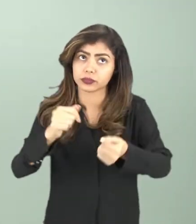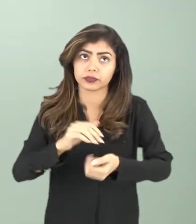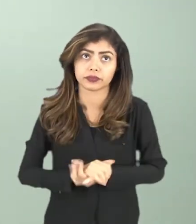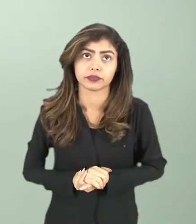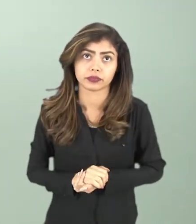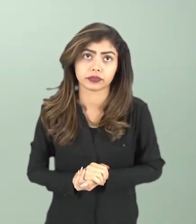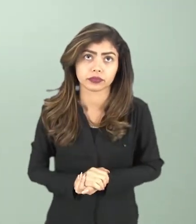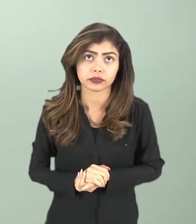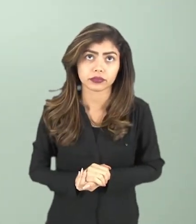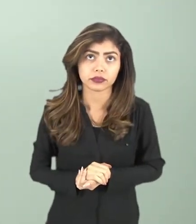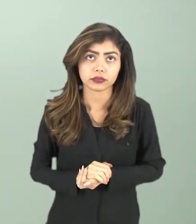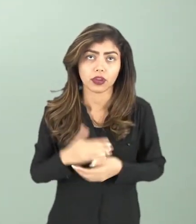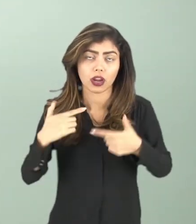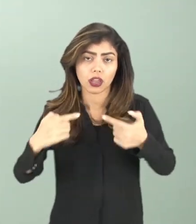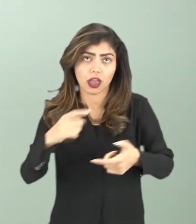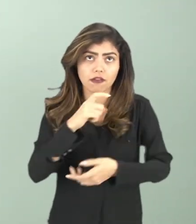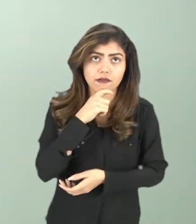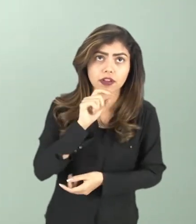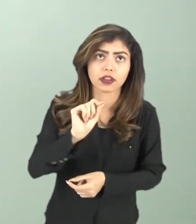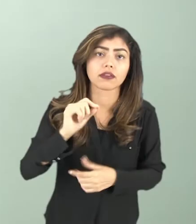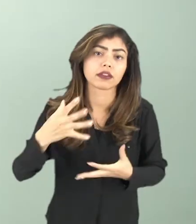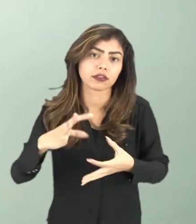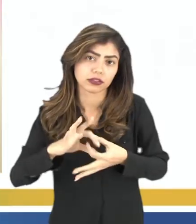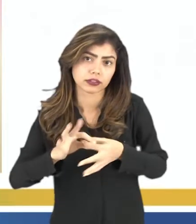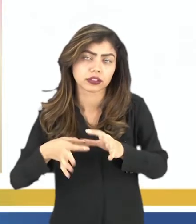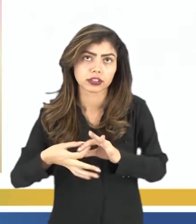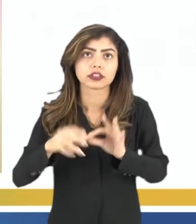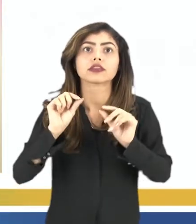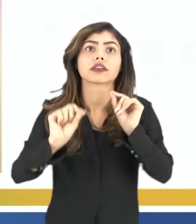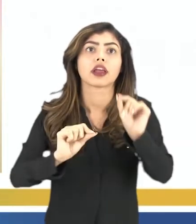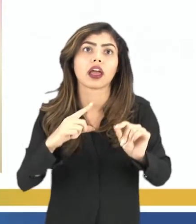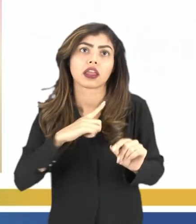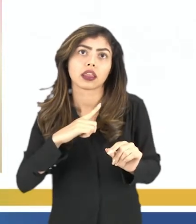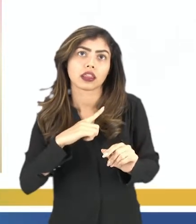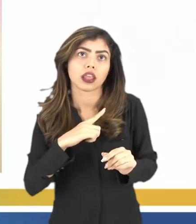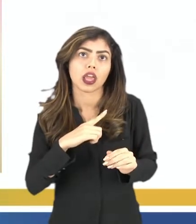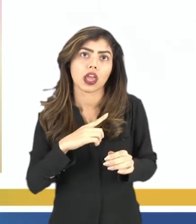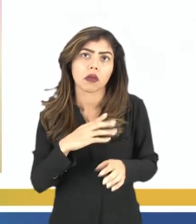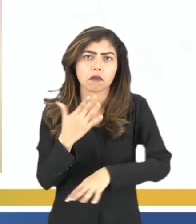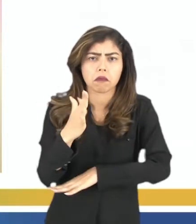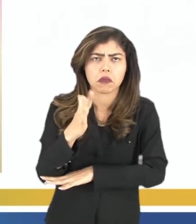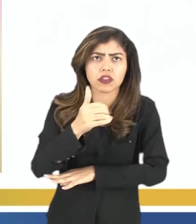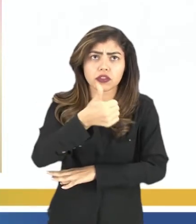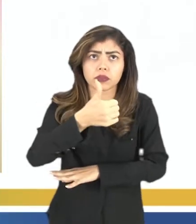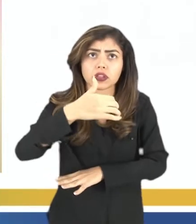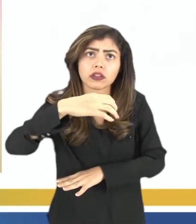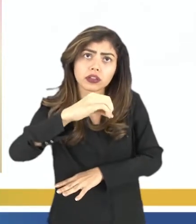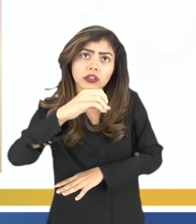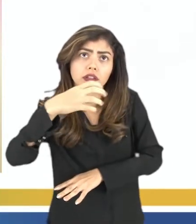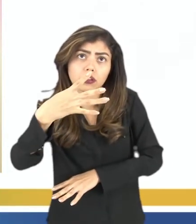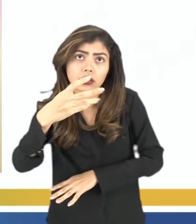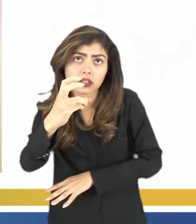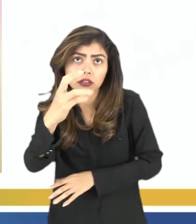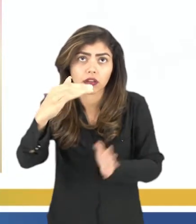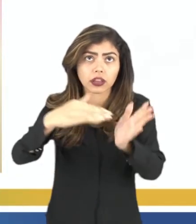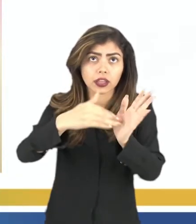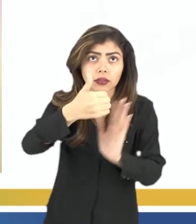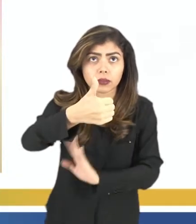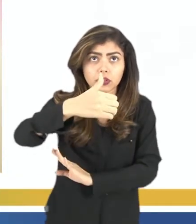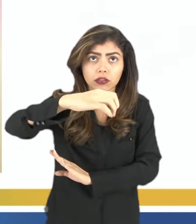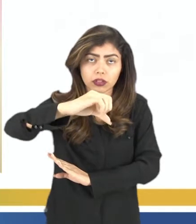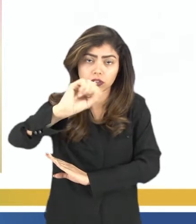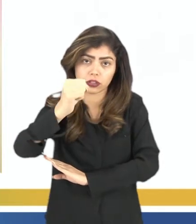E, aí, a gente tem a Guerra Fria, nesse contexto, né? Que, ela tem esse tempo de duração de 1945 a 1989,